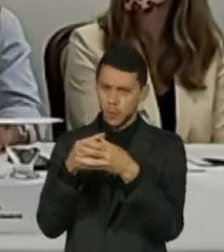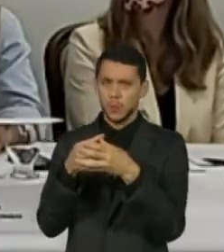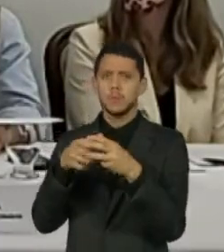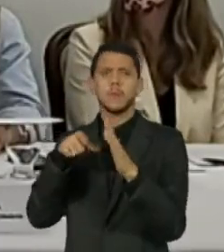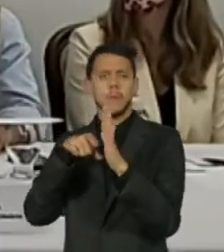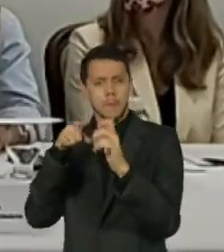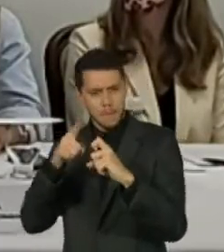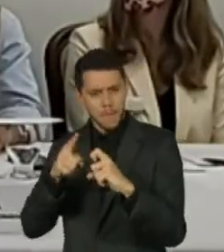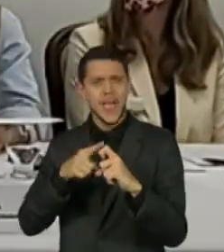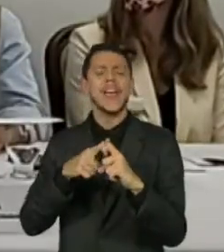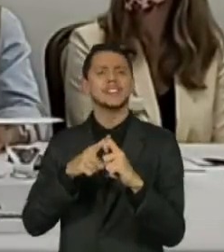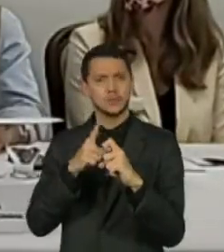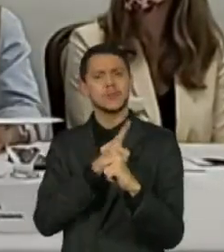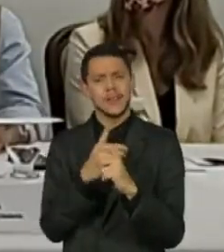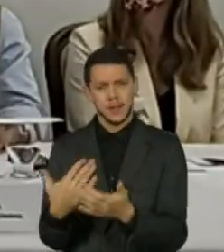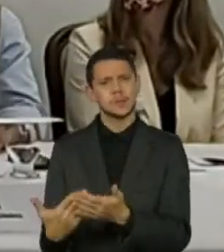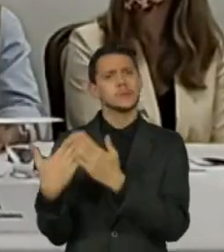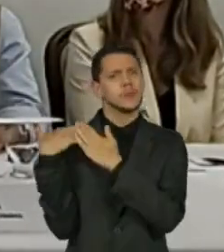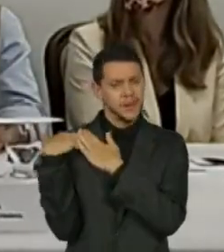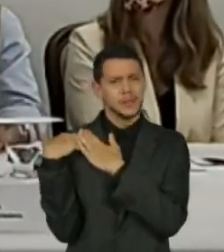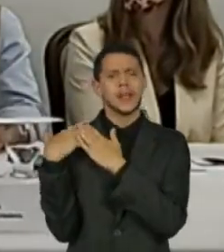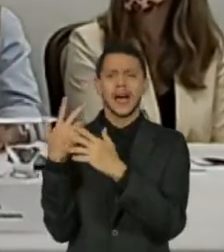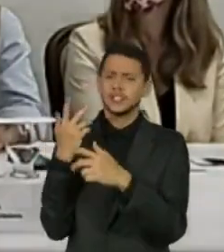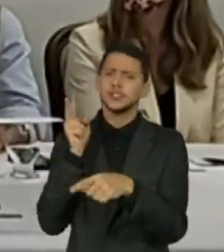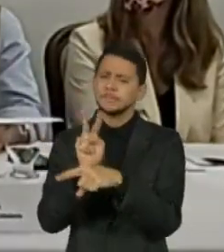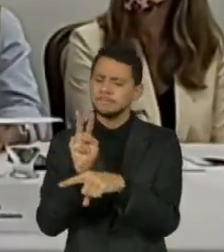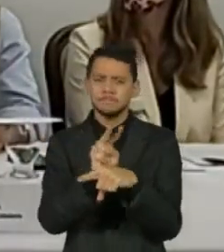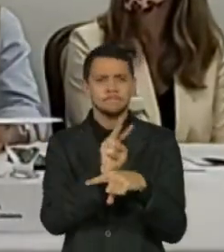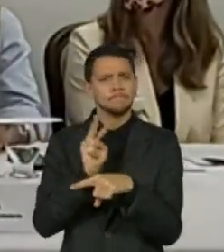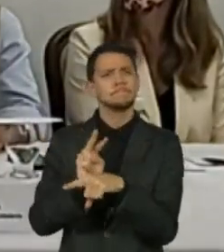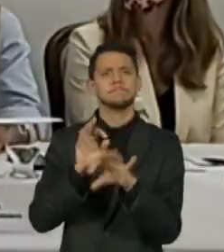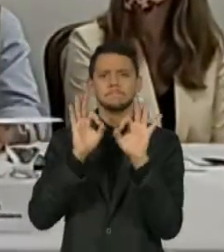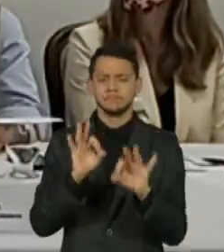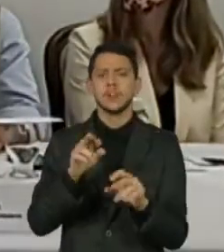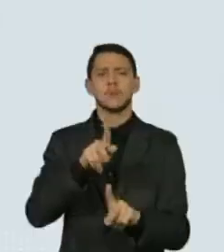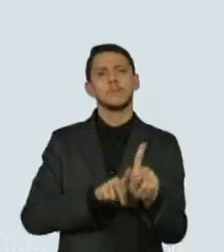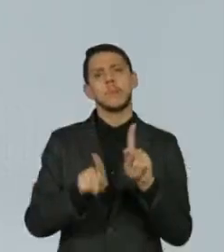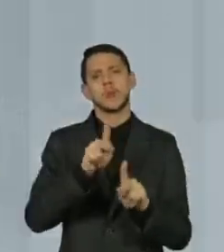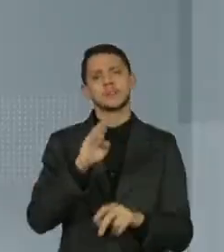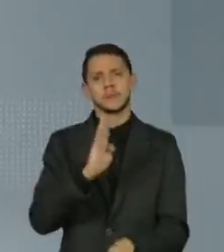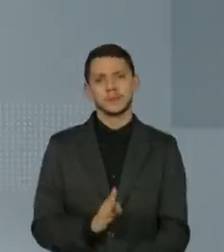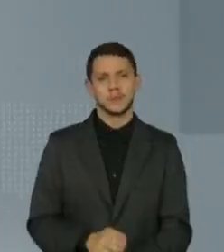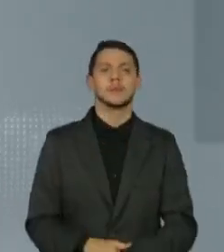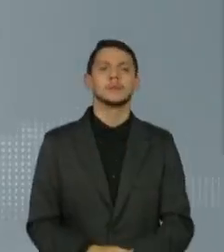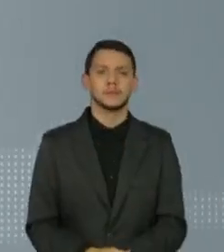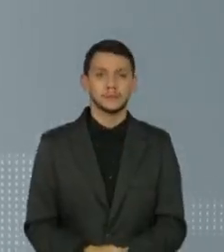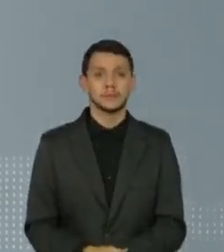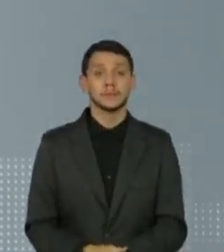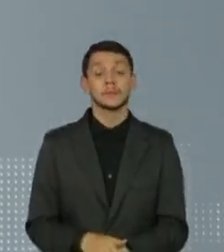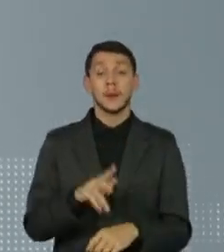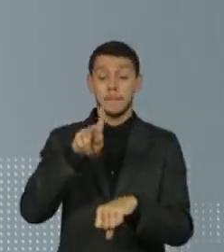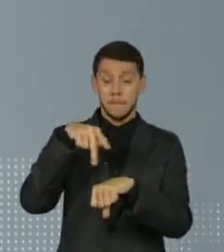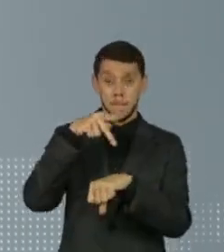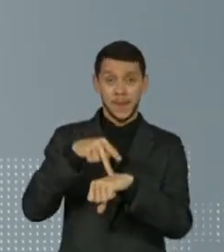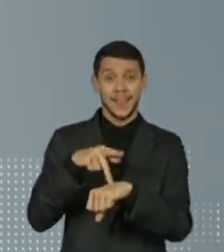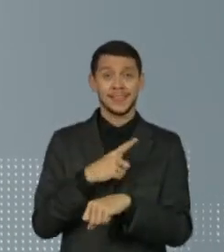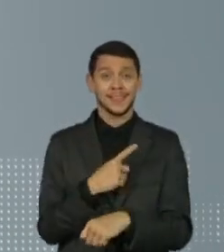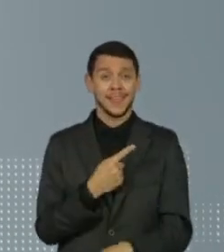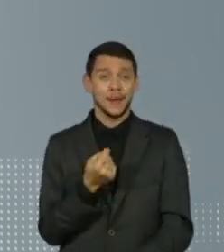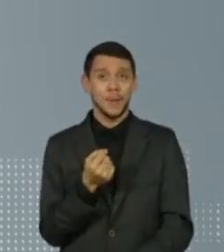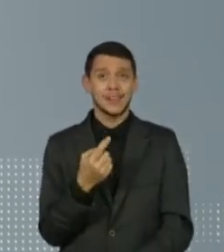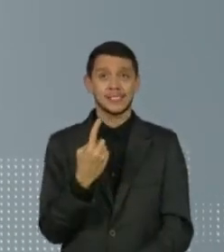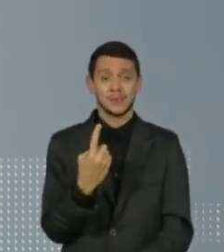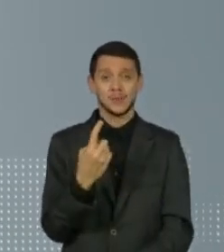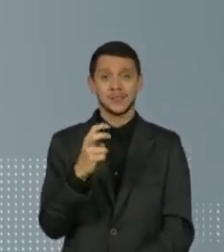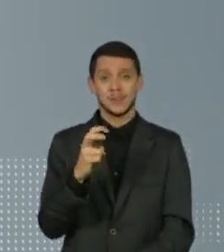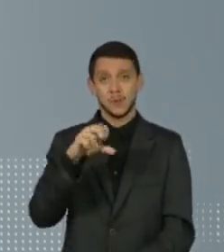comprometidas com assistência de qualidade à nossa população. O país tem quase 159